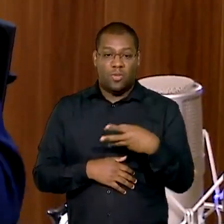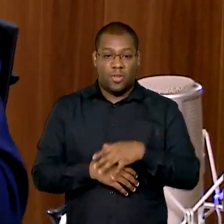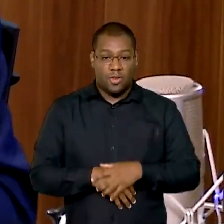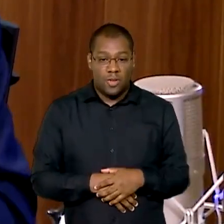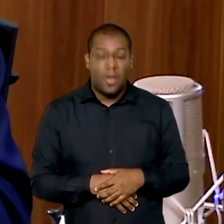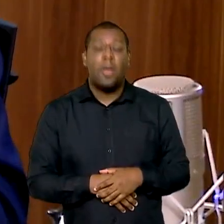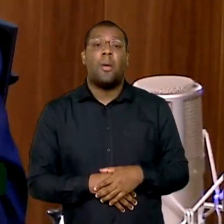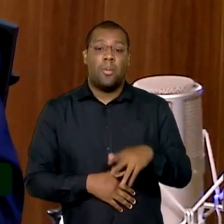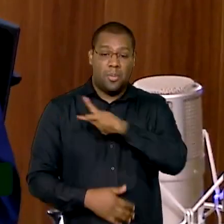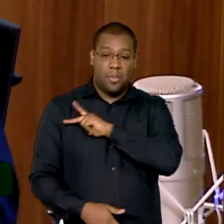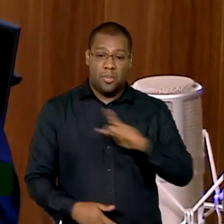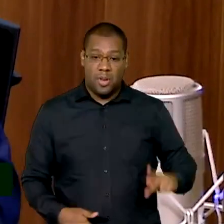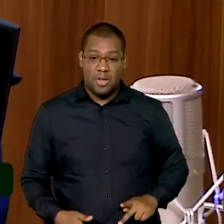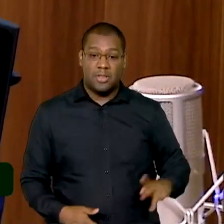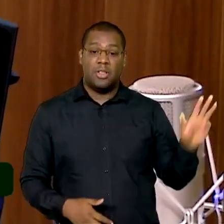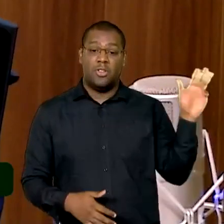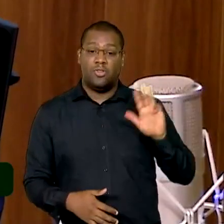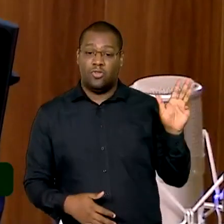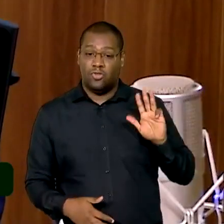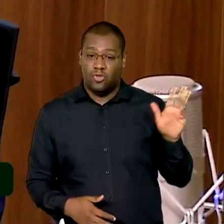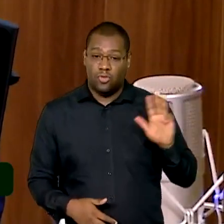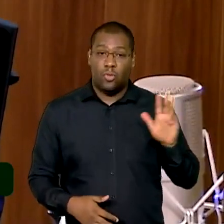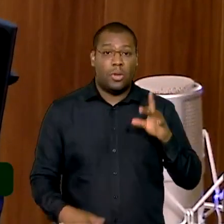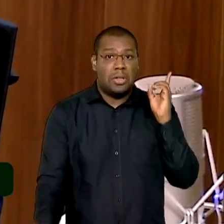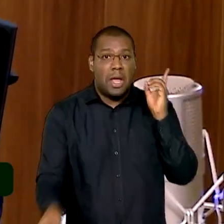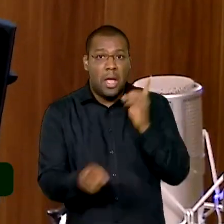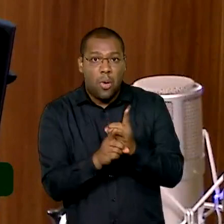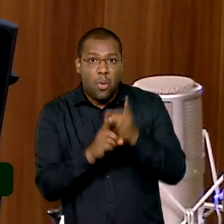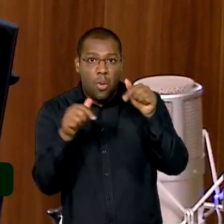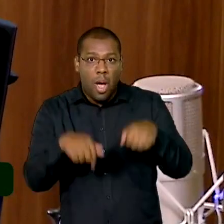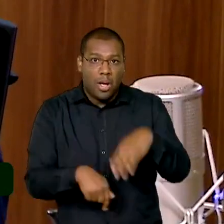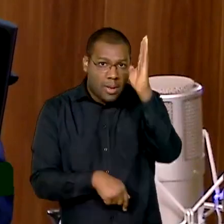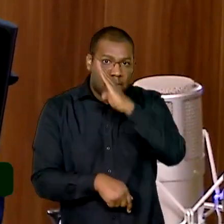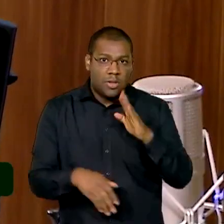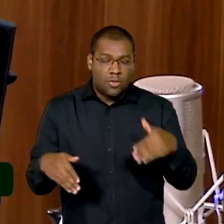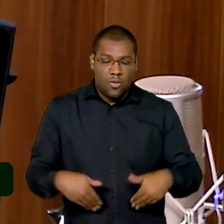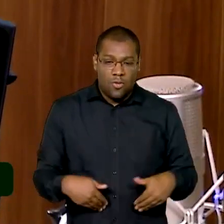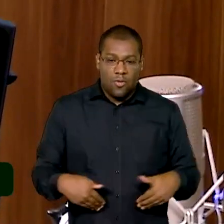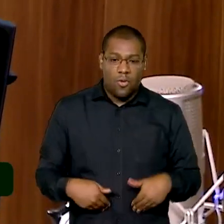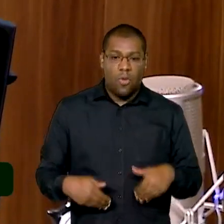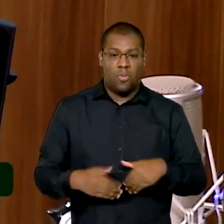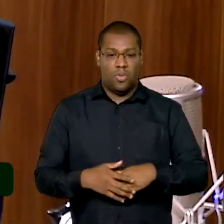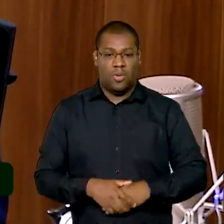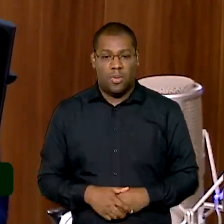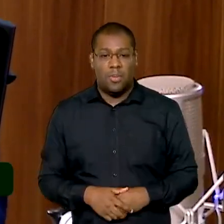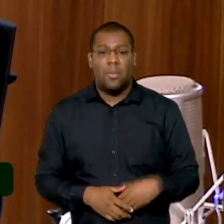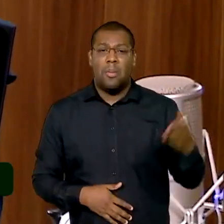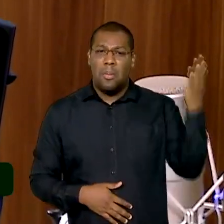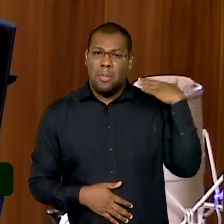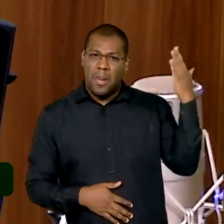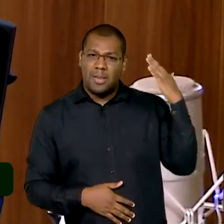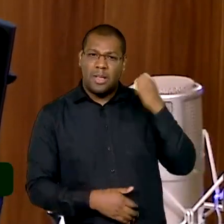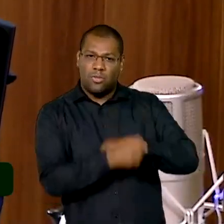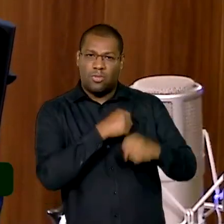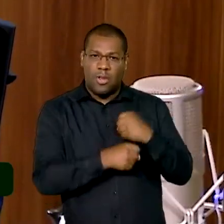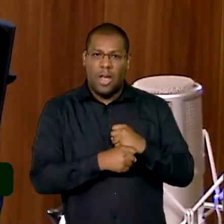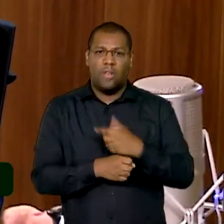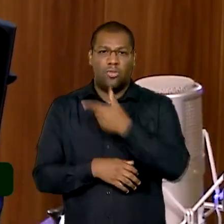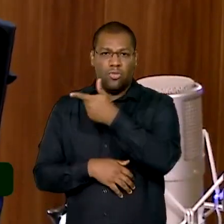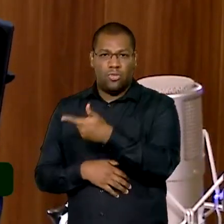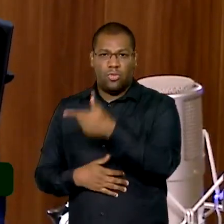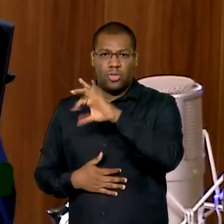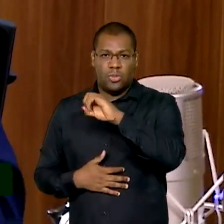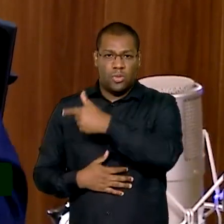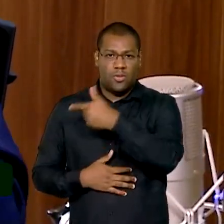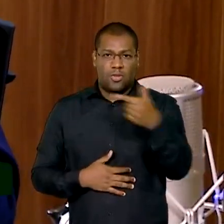o Brasil voltou ao mapa da fome já em 2021. Em 2022 nós chegamos a 33 milhões de pessoas